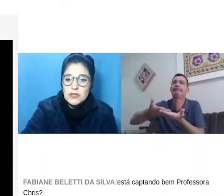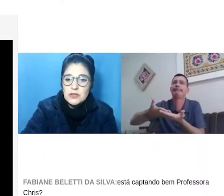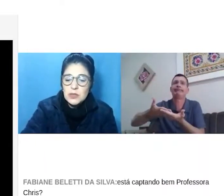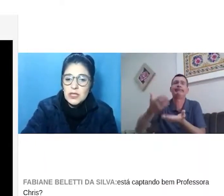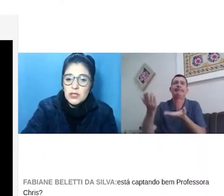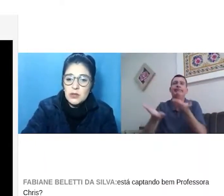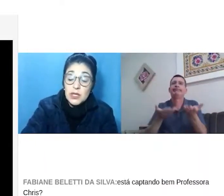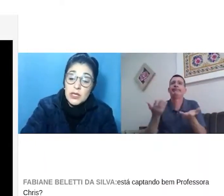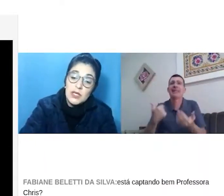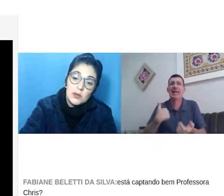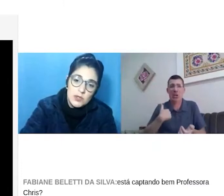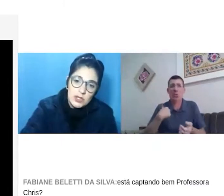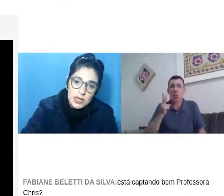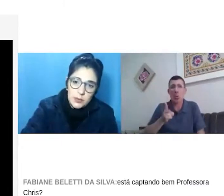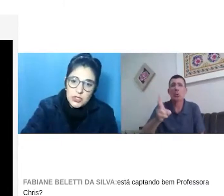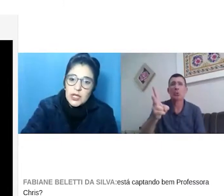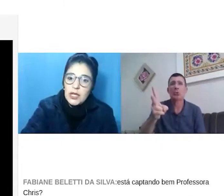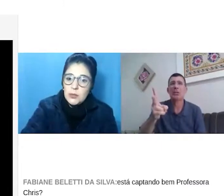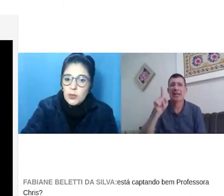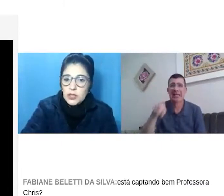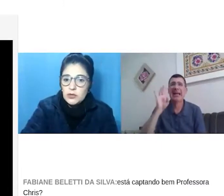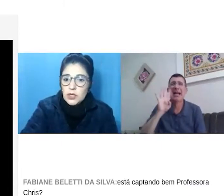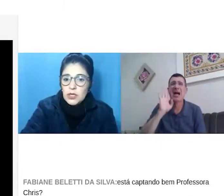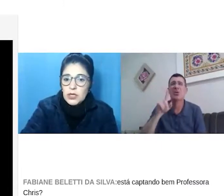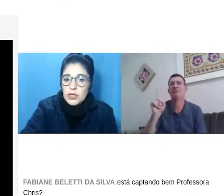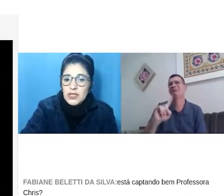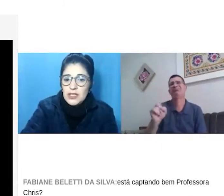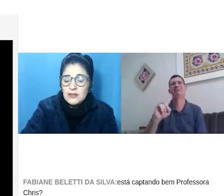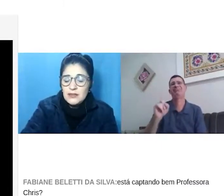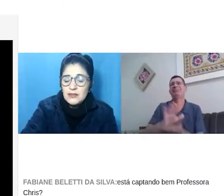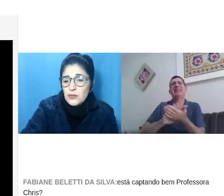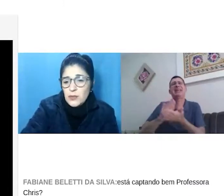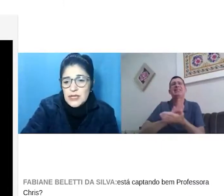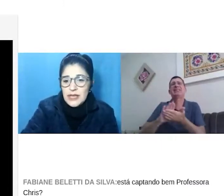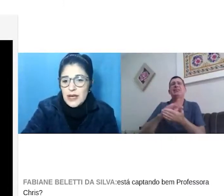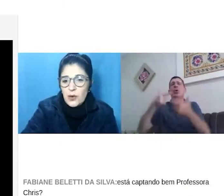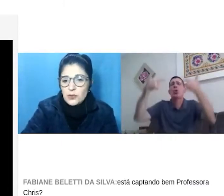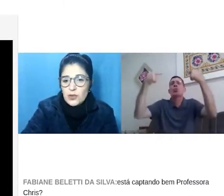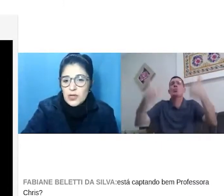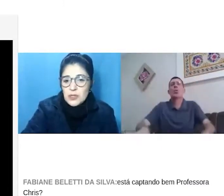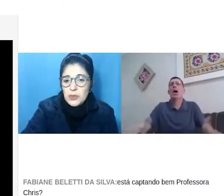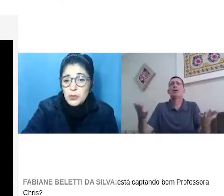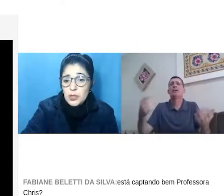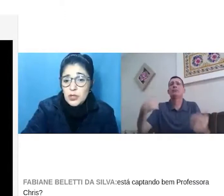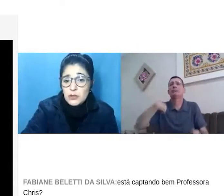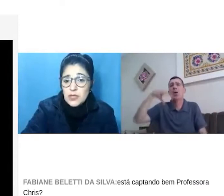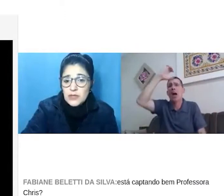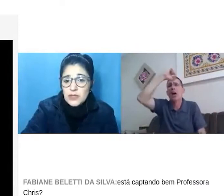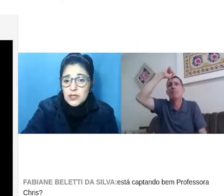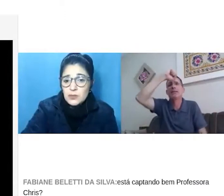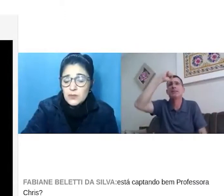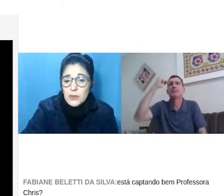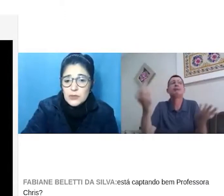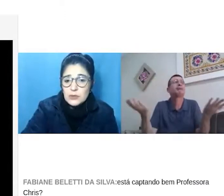aprender sobre aquilo. E eu não tinha intérprete naquele momento. E não ia ser legal eu continuar na disciplina. Porque eu não estava